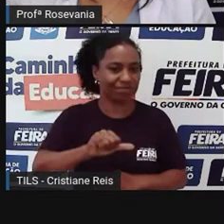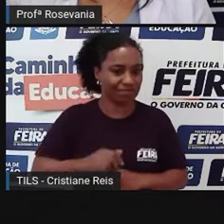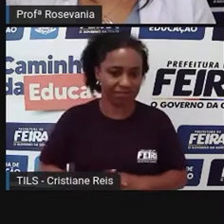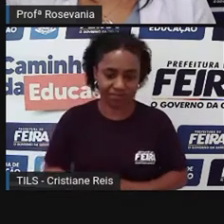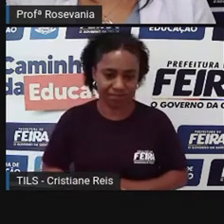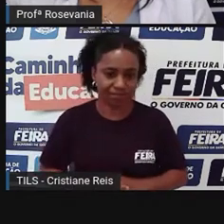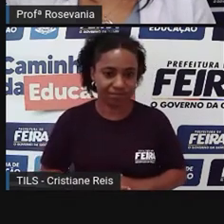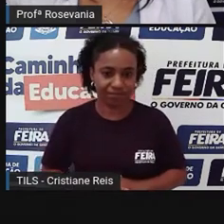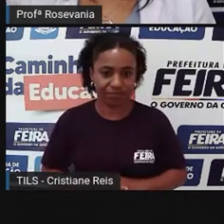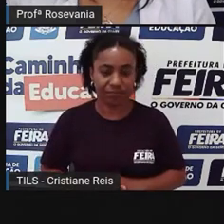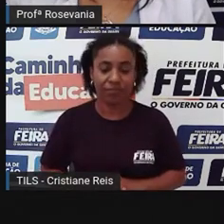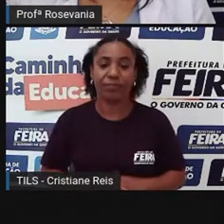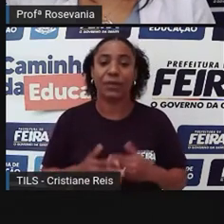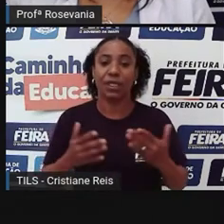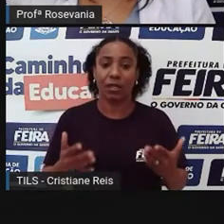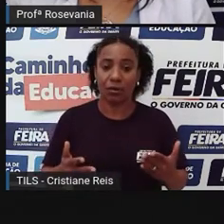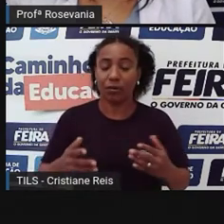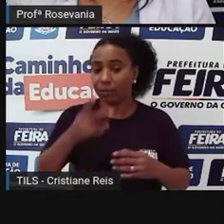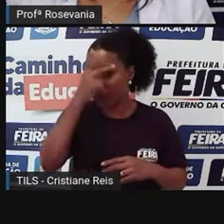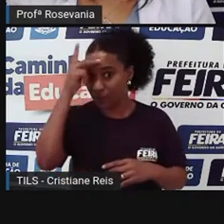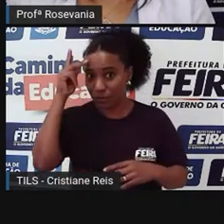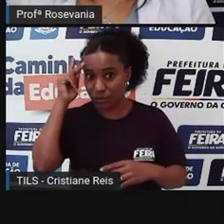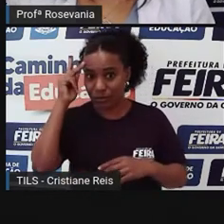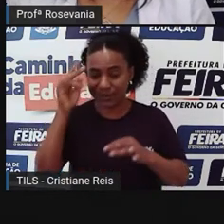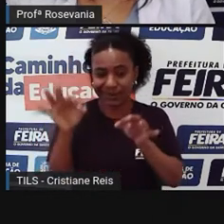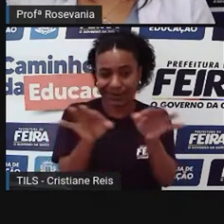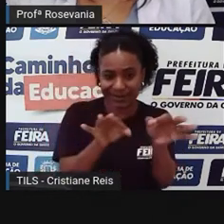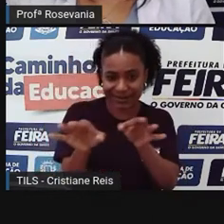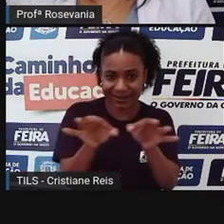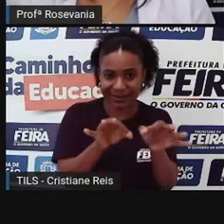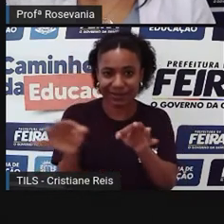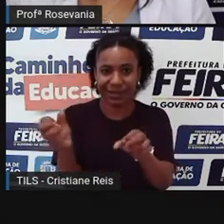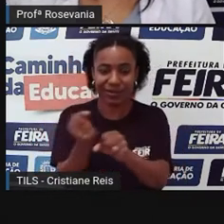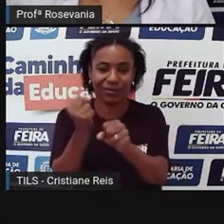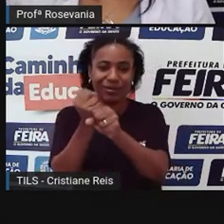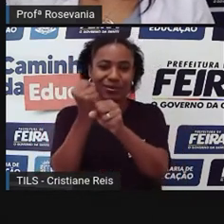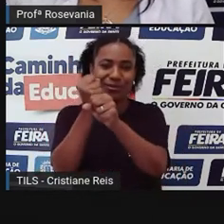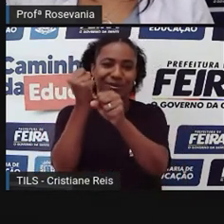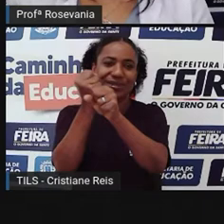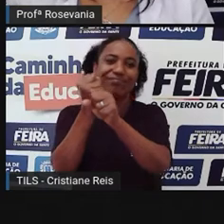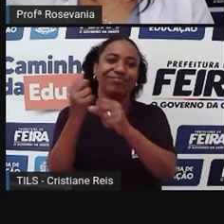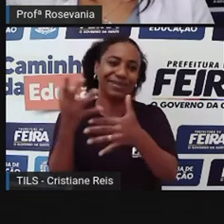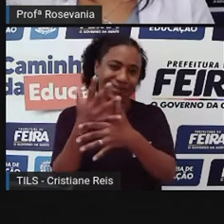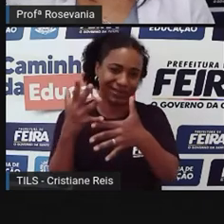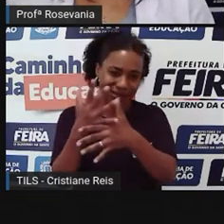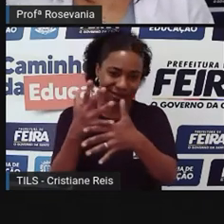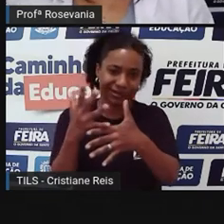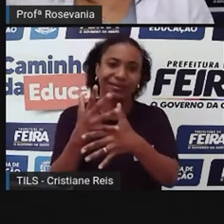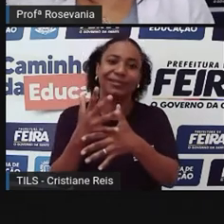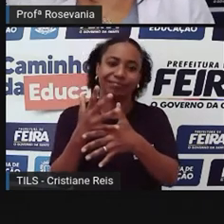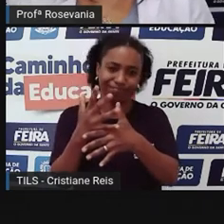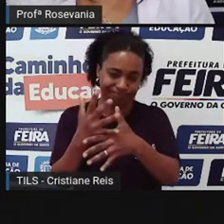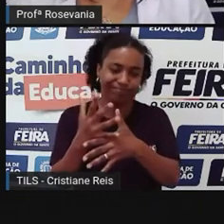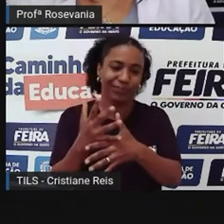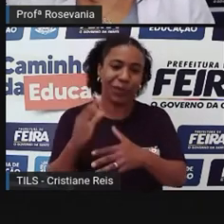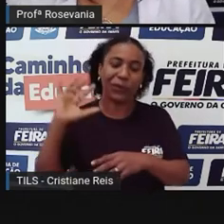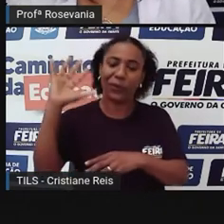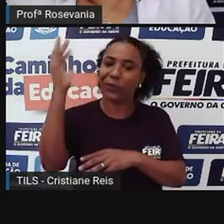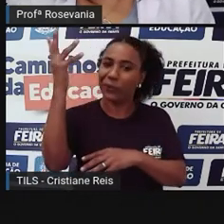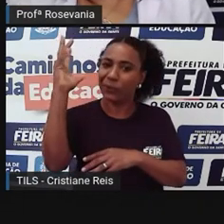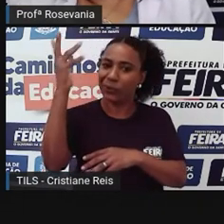no espaço de Feira de Santana para a construção da própria cidade está gerando algumas alterações climáticas,